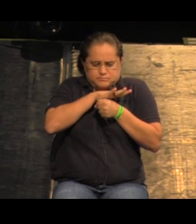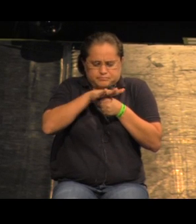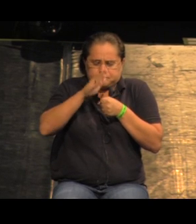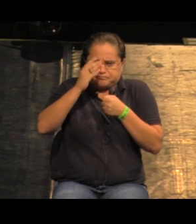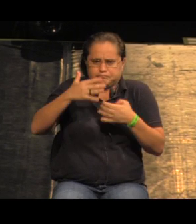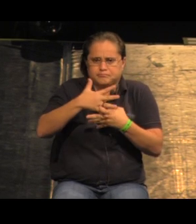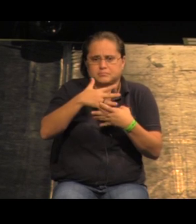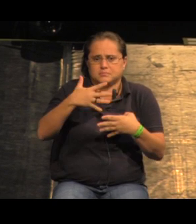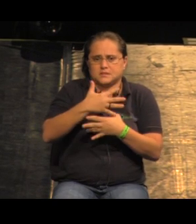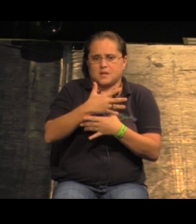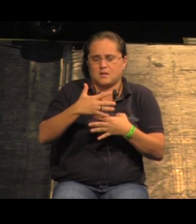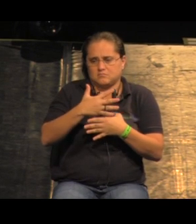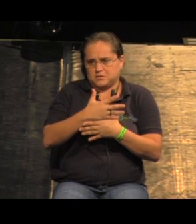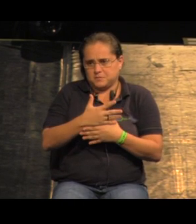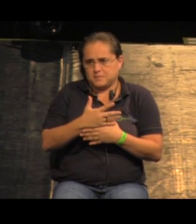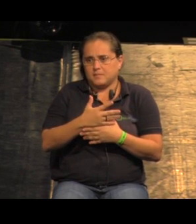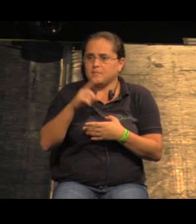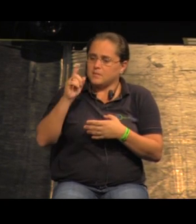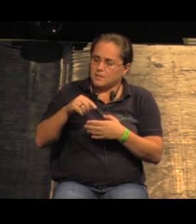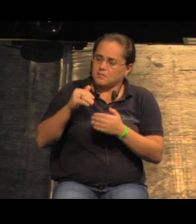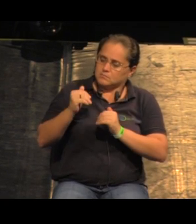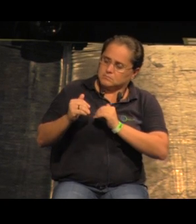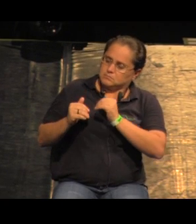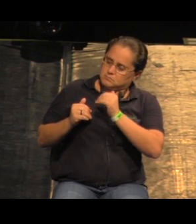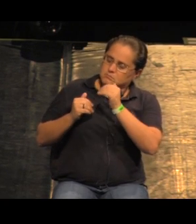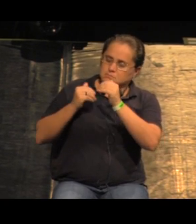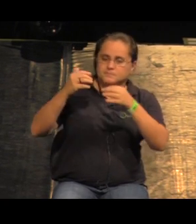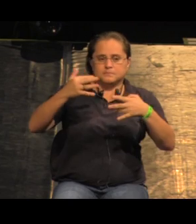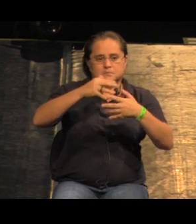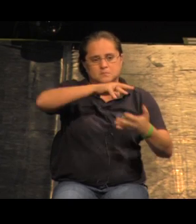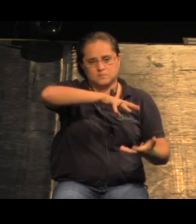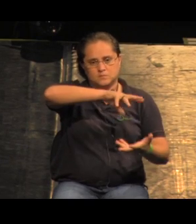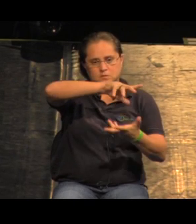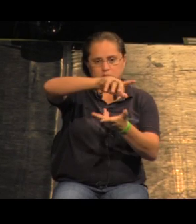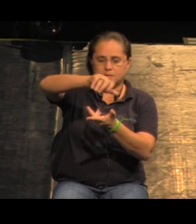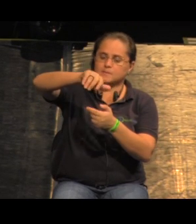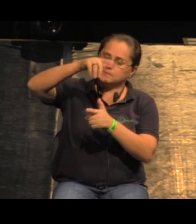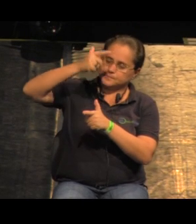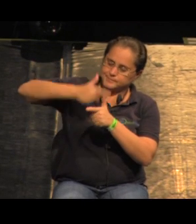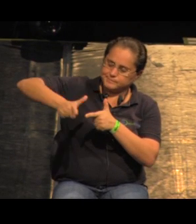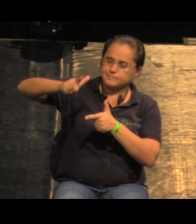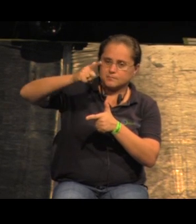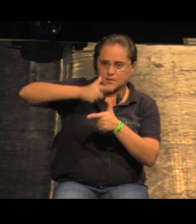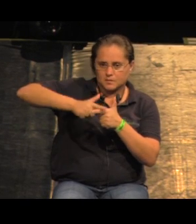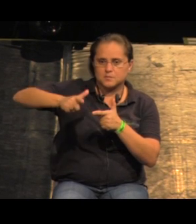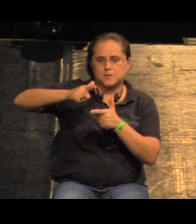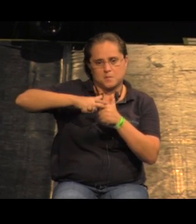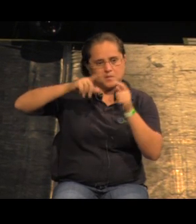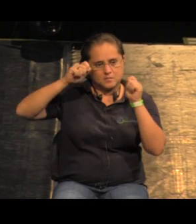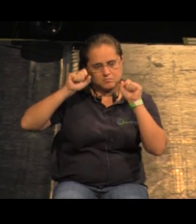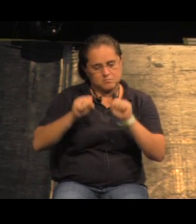de um processo que era o processo de urbanização do planeta e dos problemas que isso poderia trazer,